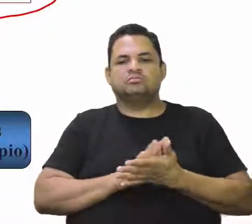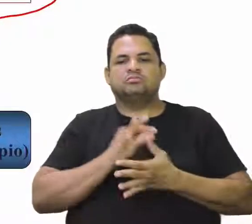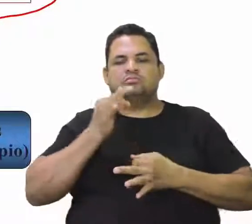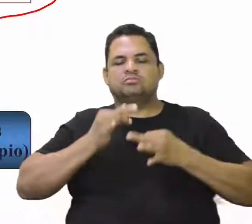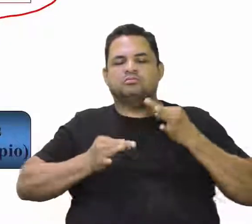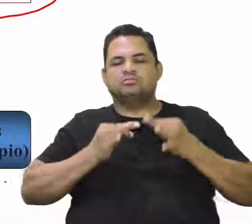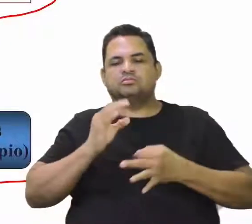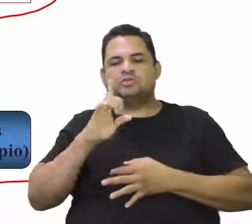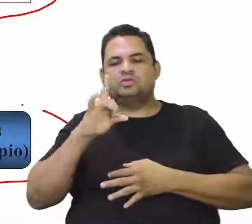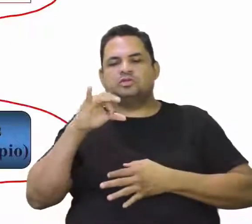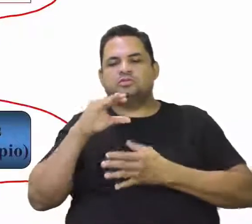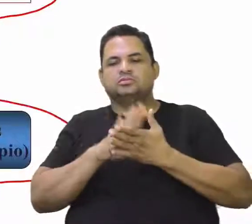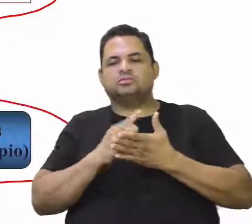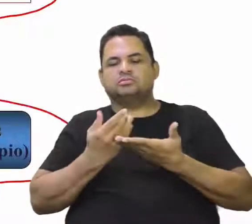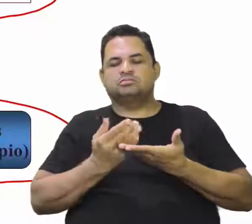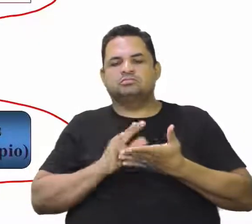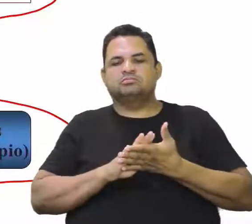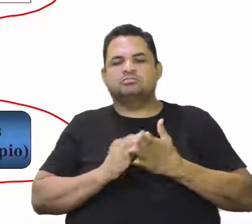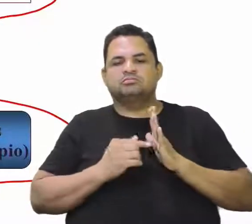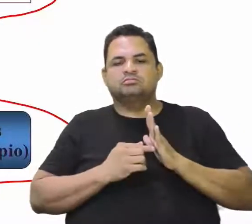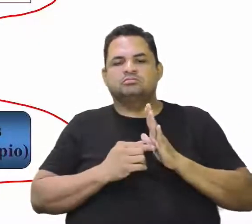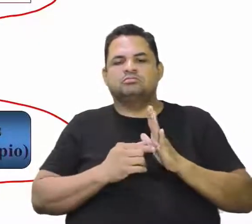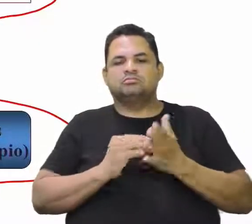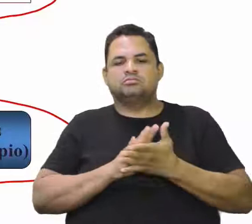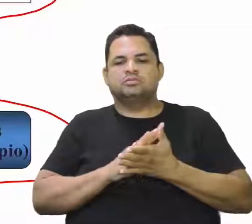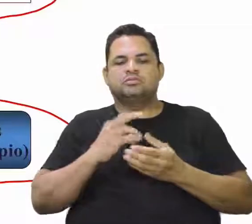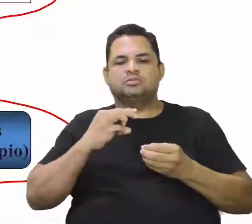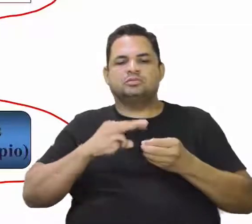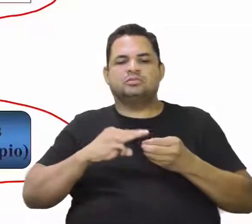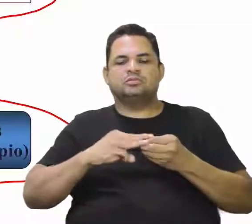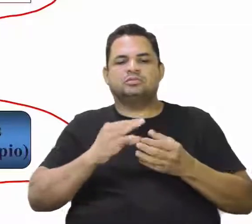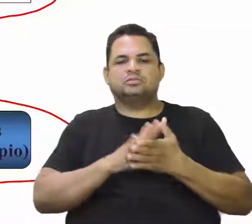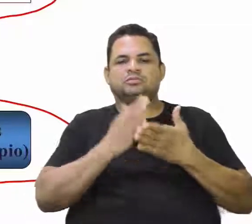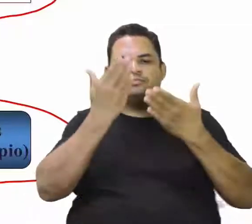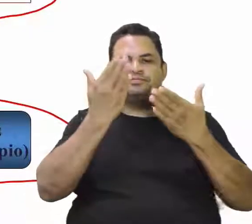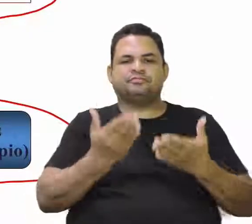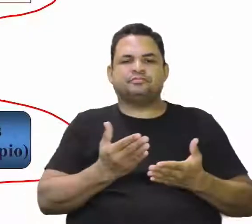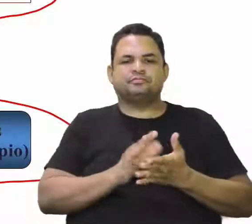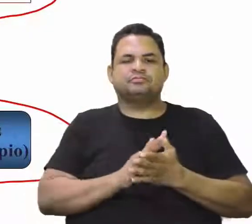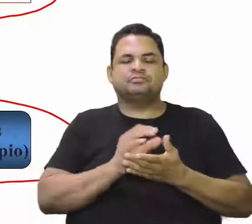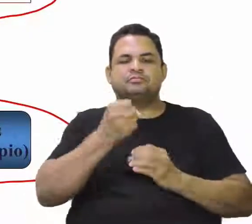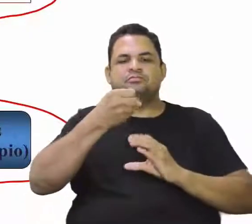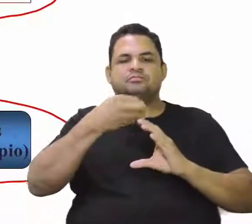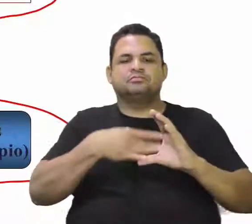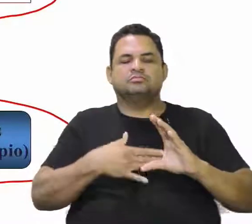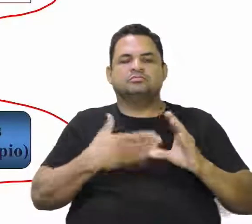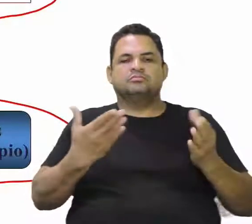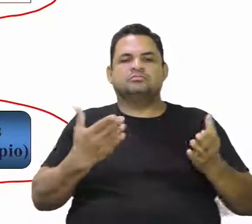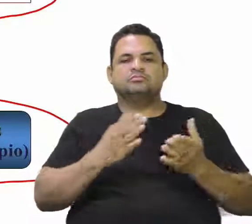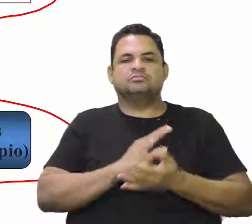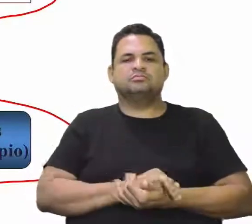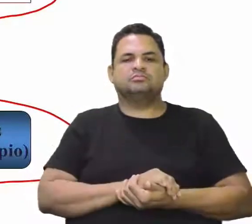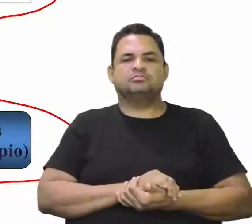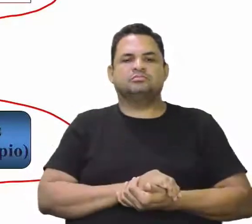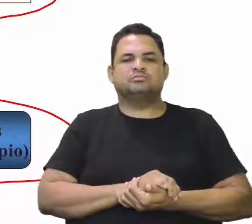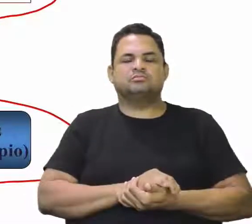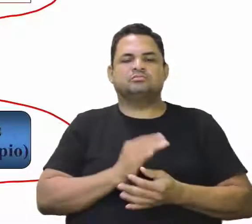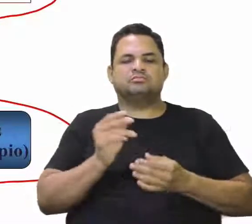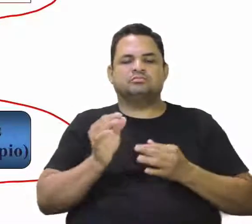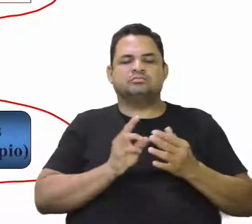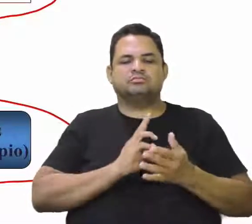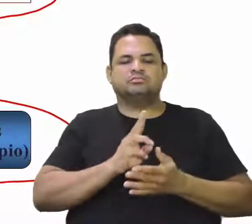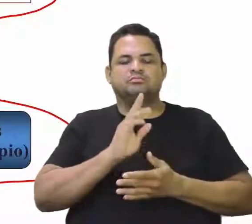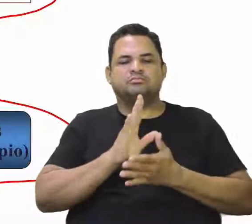ordinários indicados no município. Então, essa era a característica do processo de